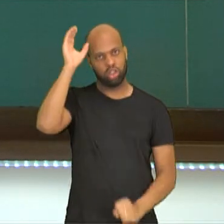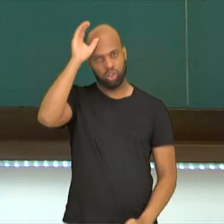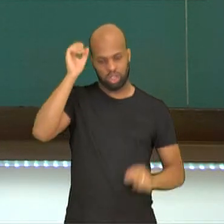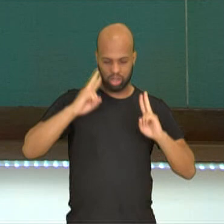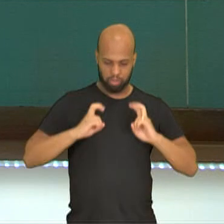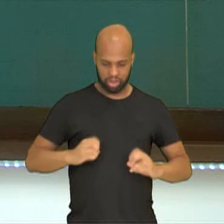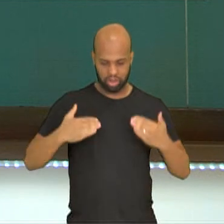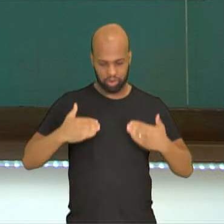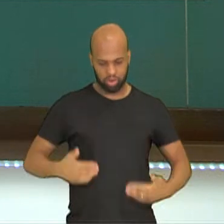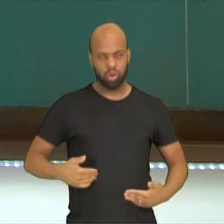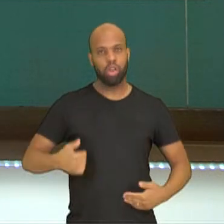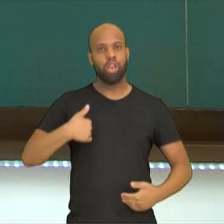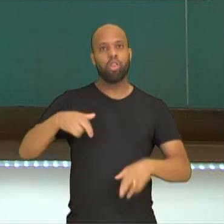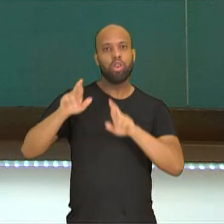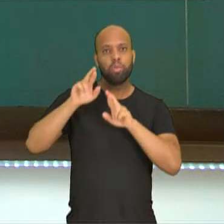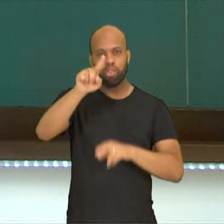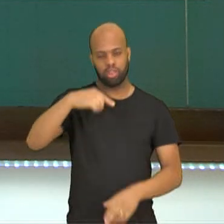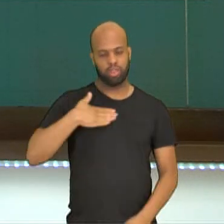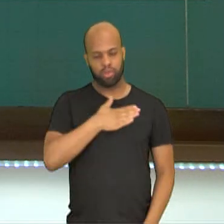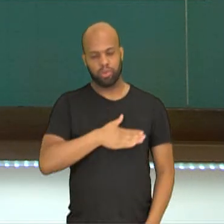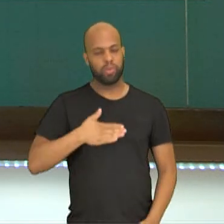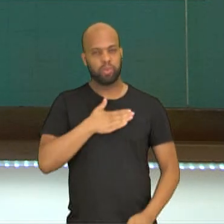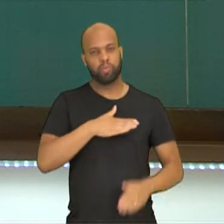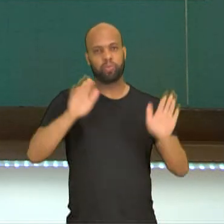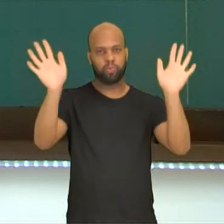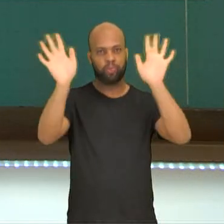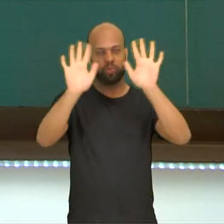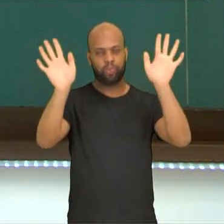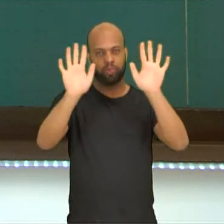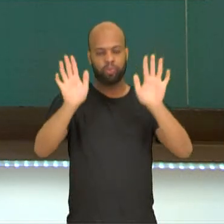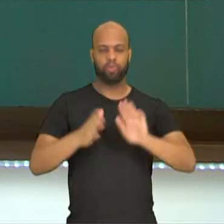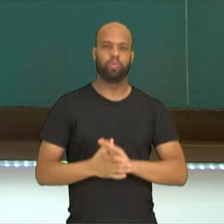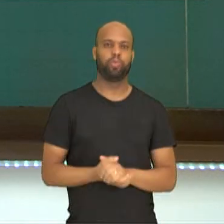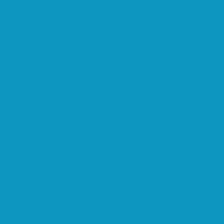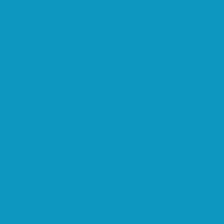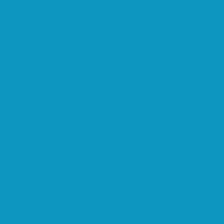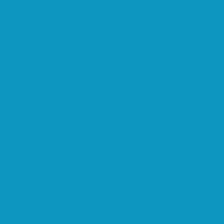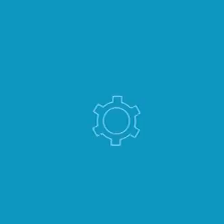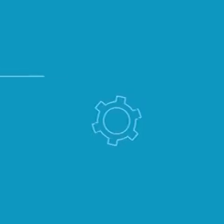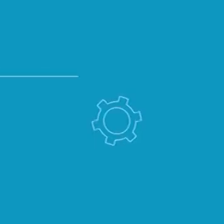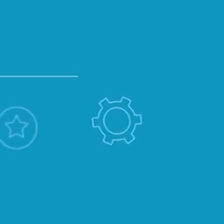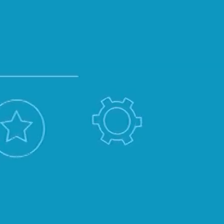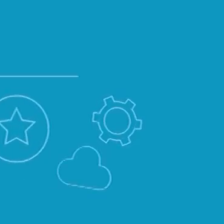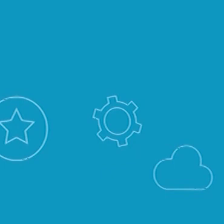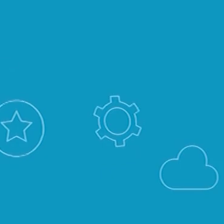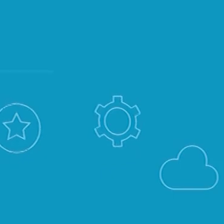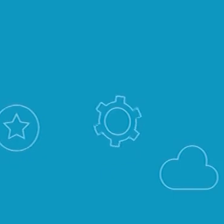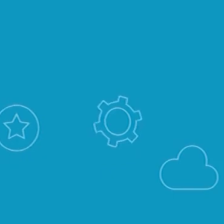conscientização corporal. Espero que vocês tenham gostado. Até breve. Transcrição